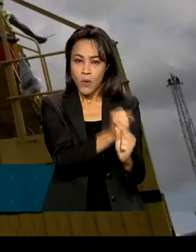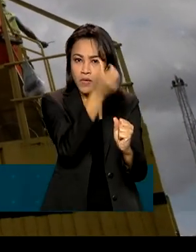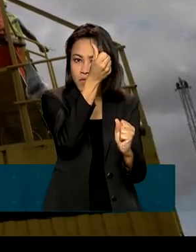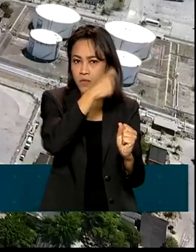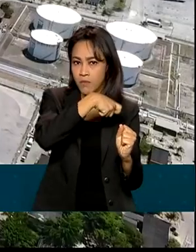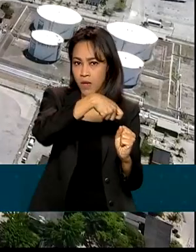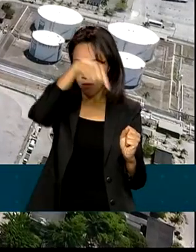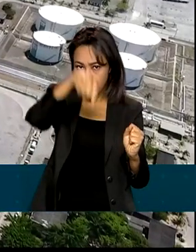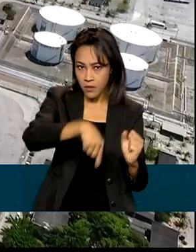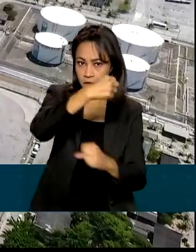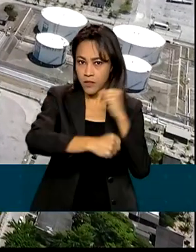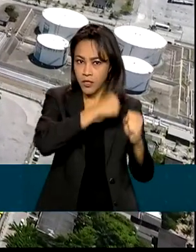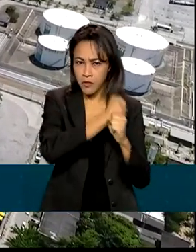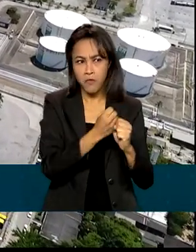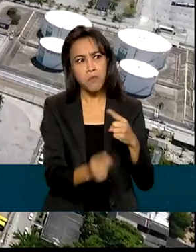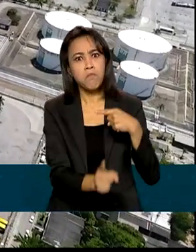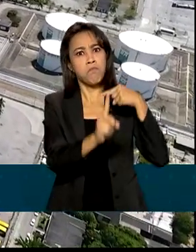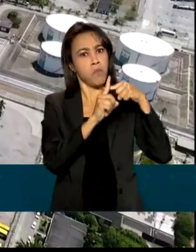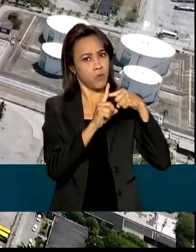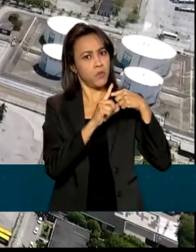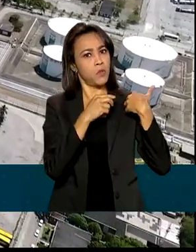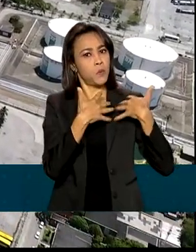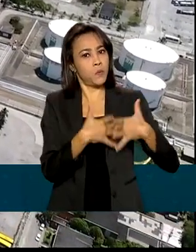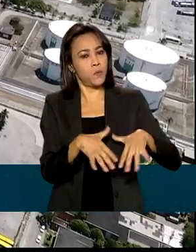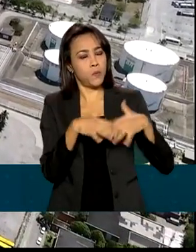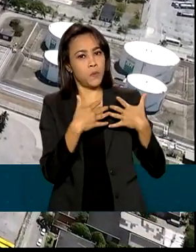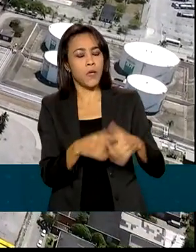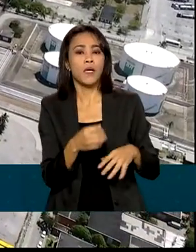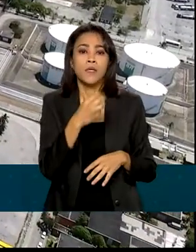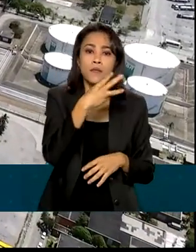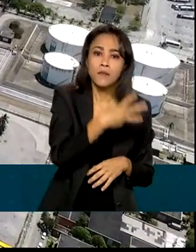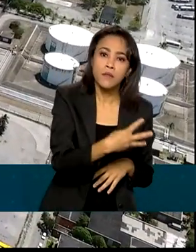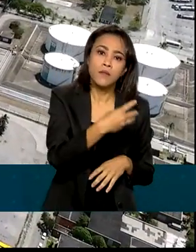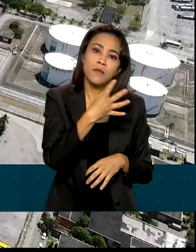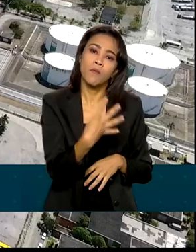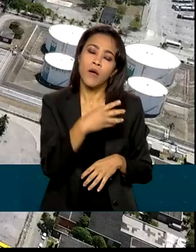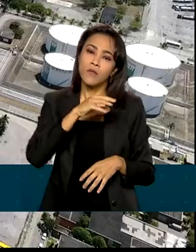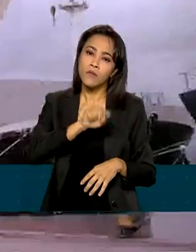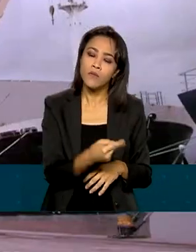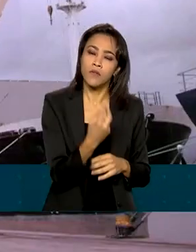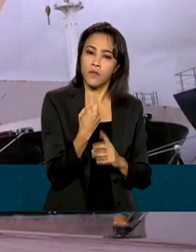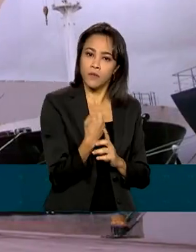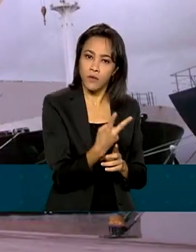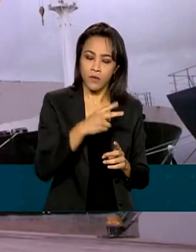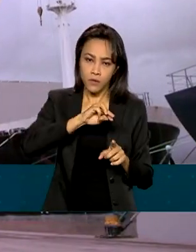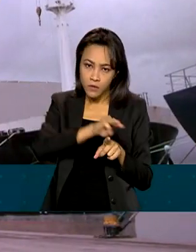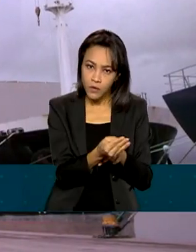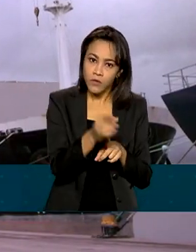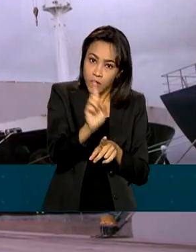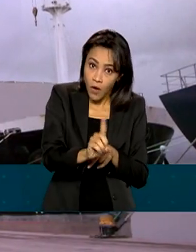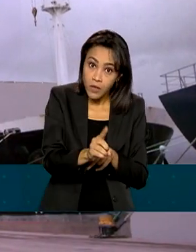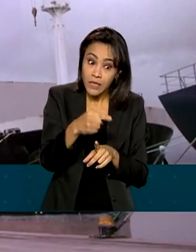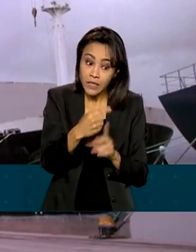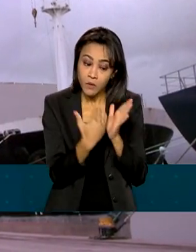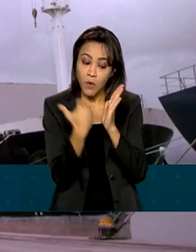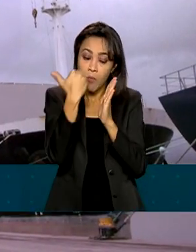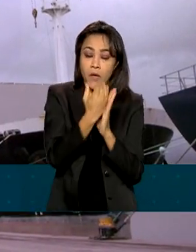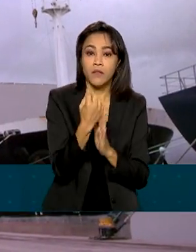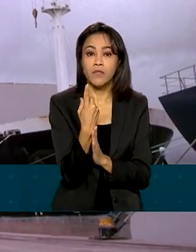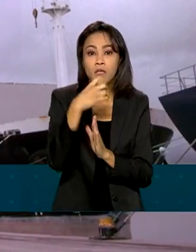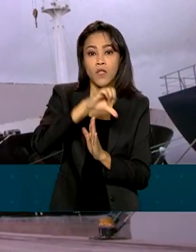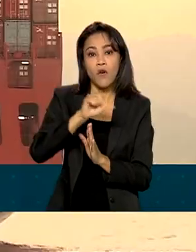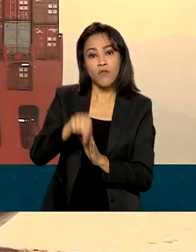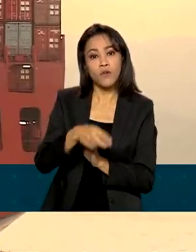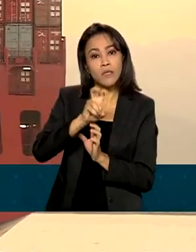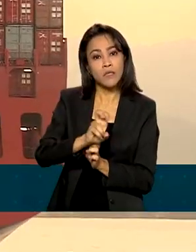meses do ano, o saldo positivo chegou a 34,2 bilhões de dólares, um crescimento de 19,5